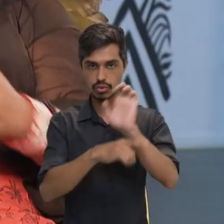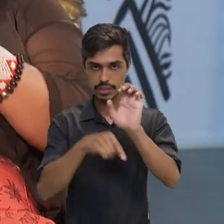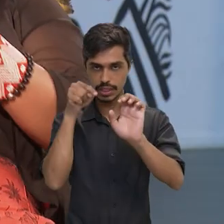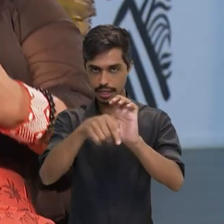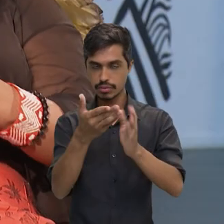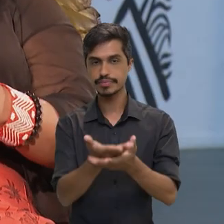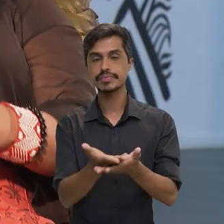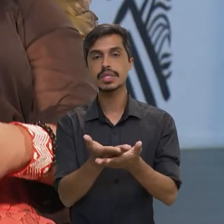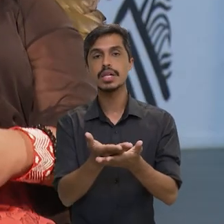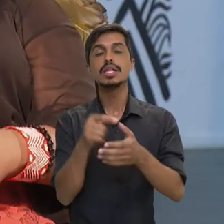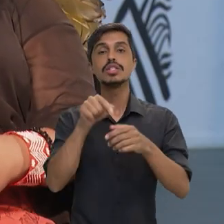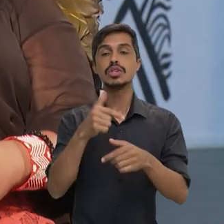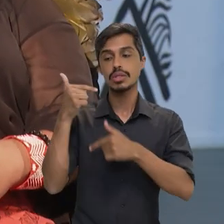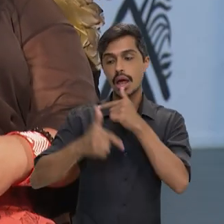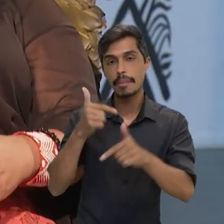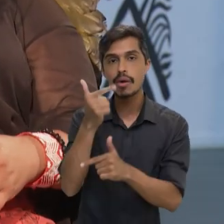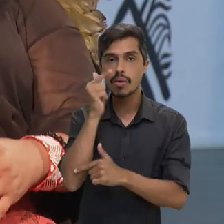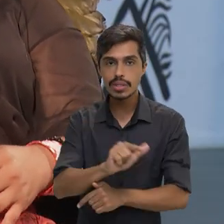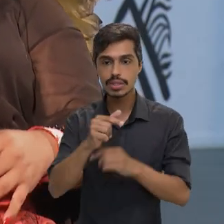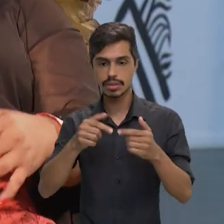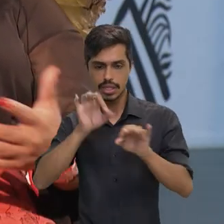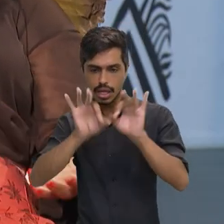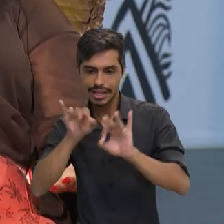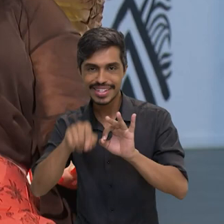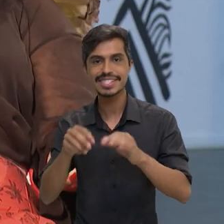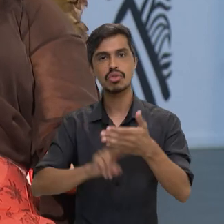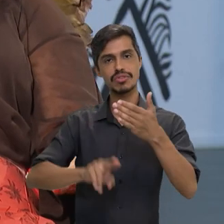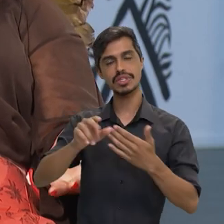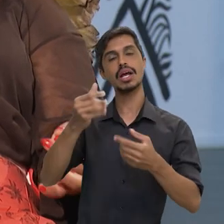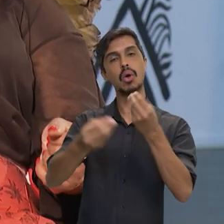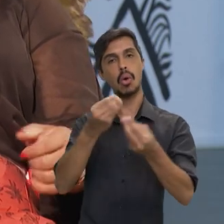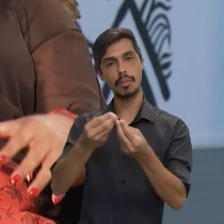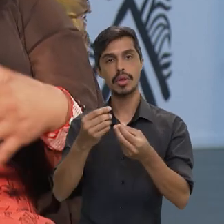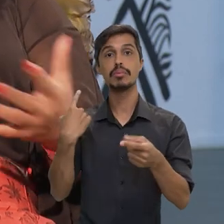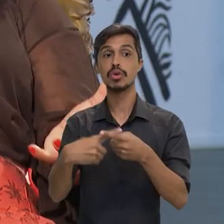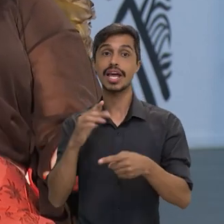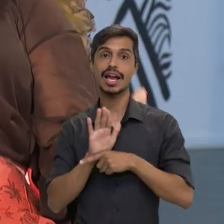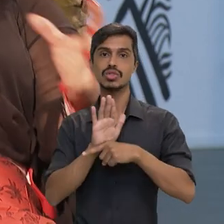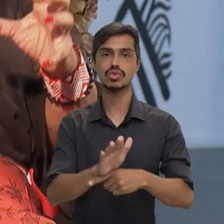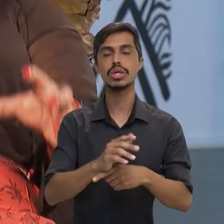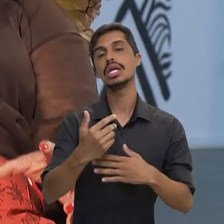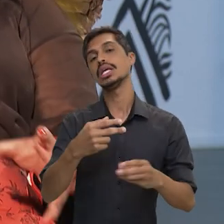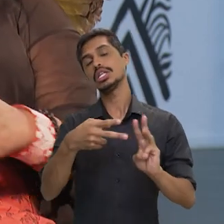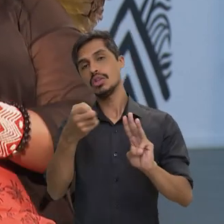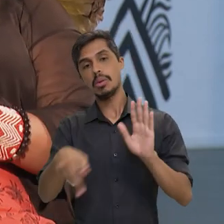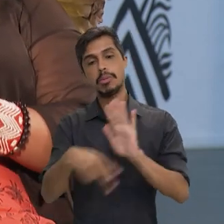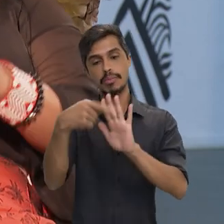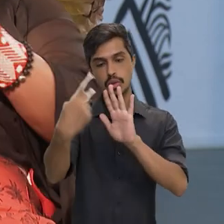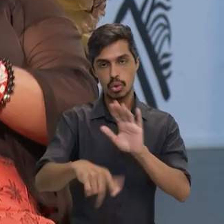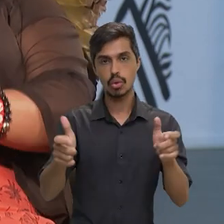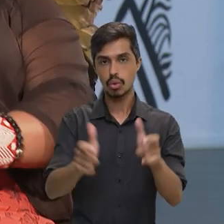para trabalhar ali, ajudar na construção e no funcionamento dessa universidade, que pode beneficiar tantos indígenas